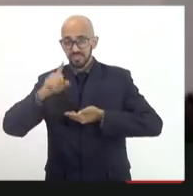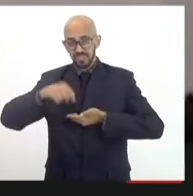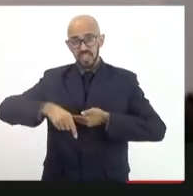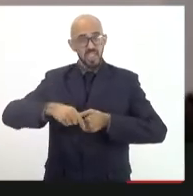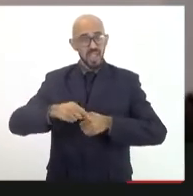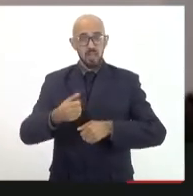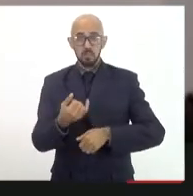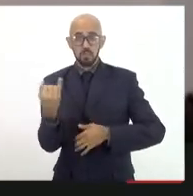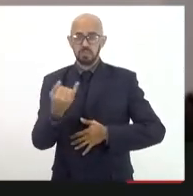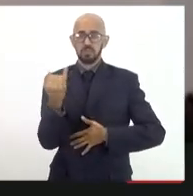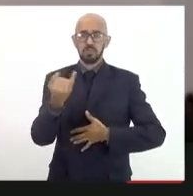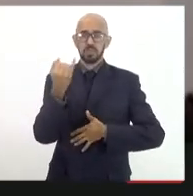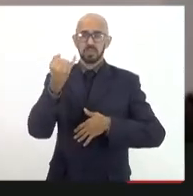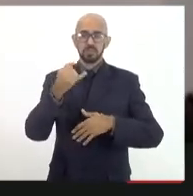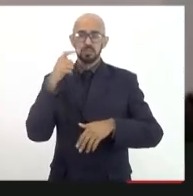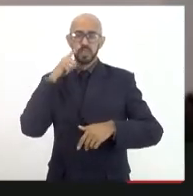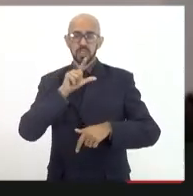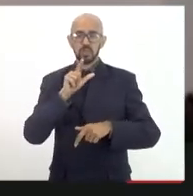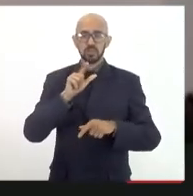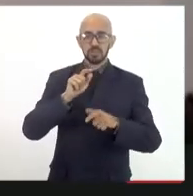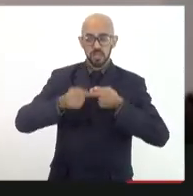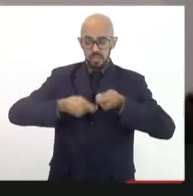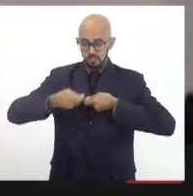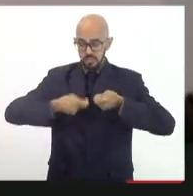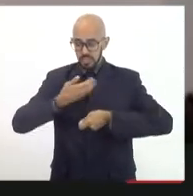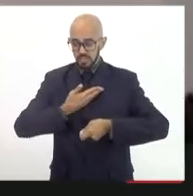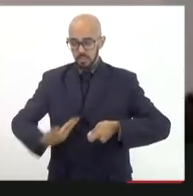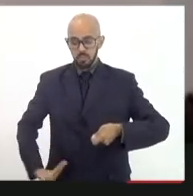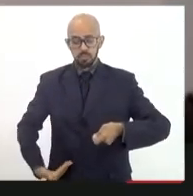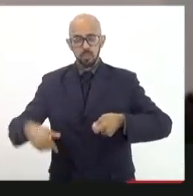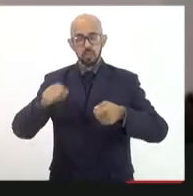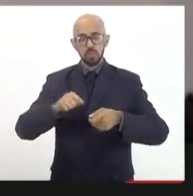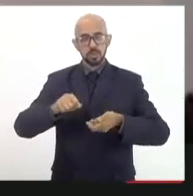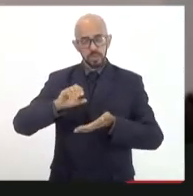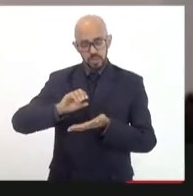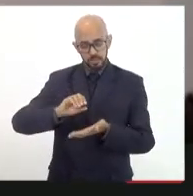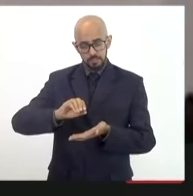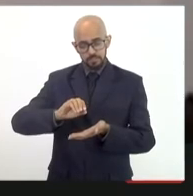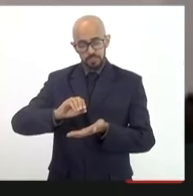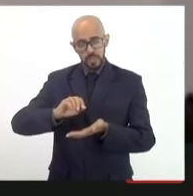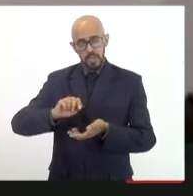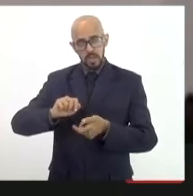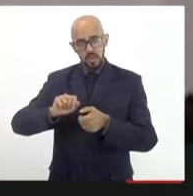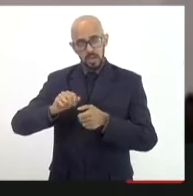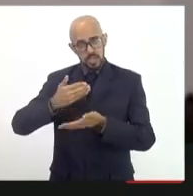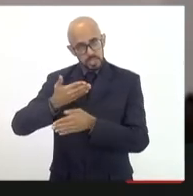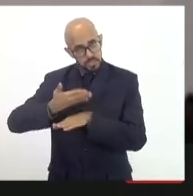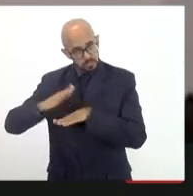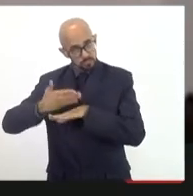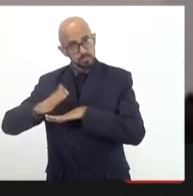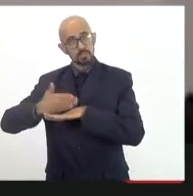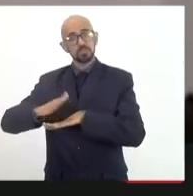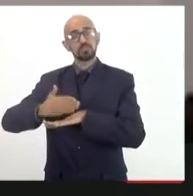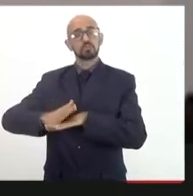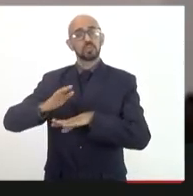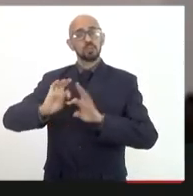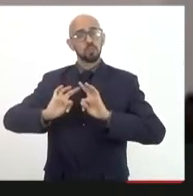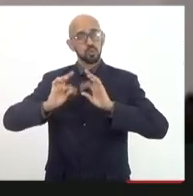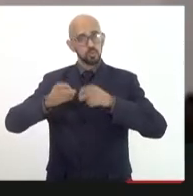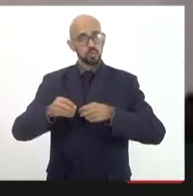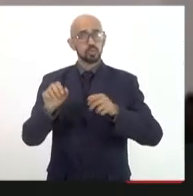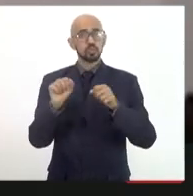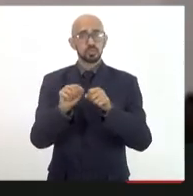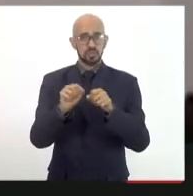que a gestão pública consiga aplicar o seu conhecimento a partir do que é produzido dentro dos